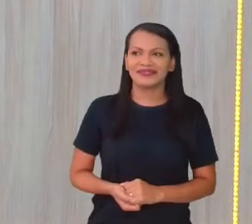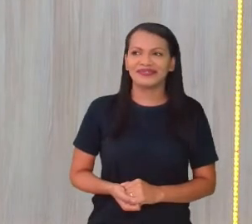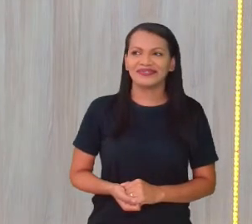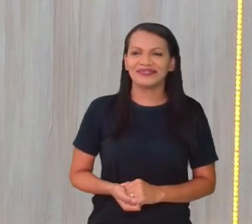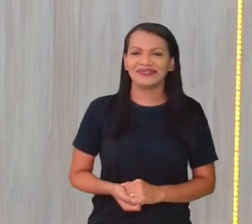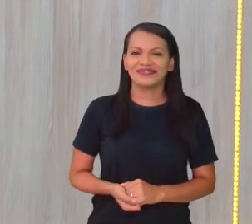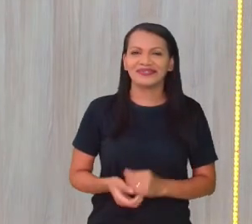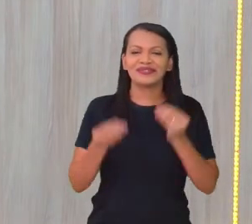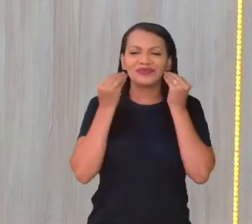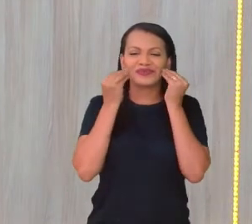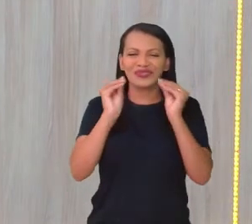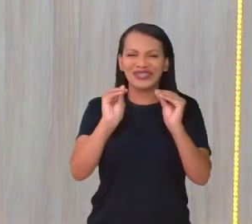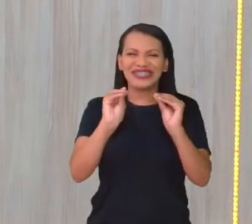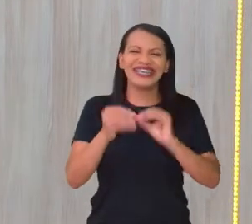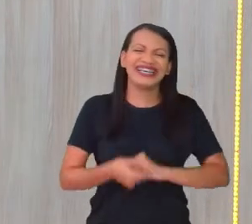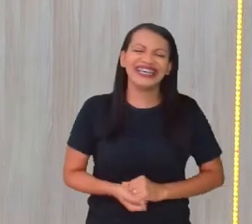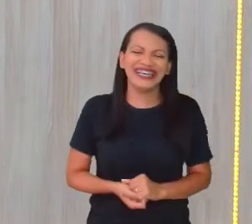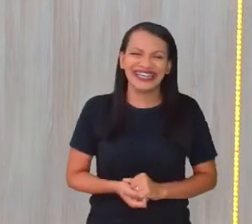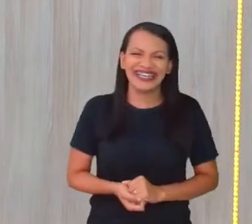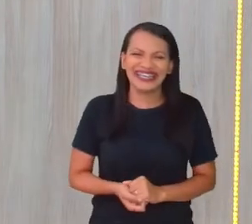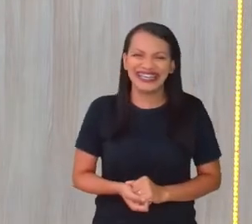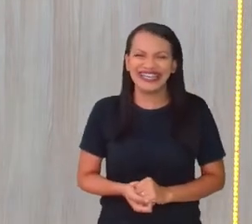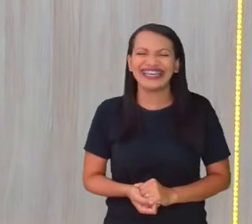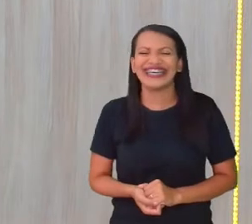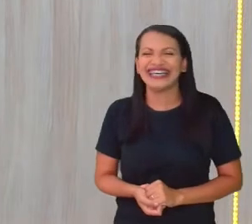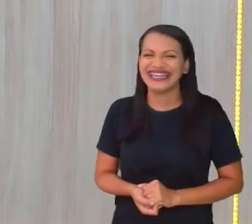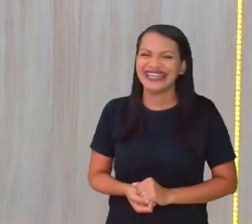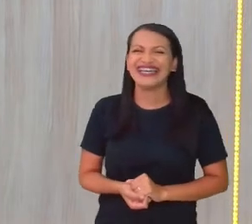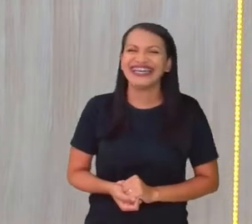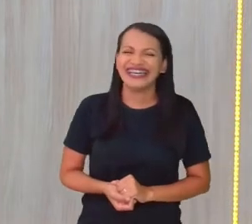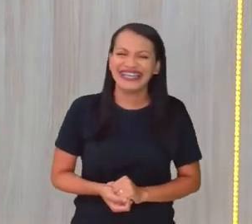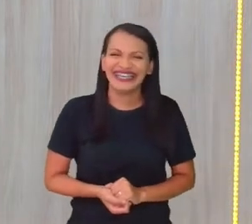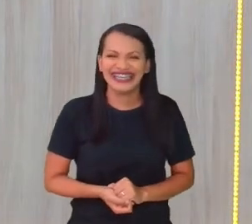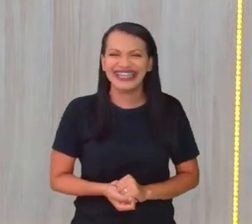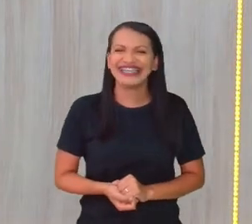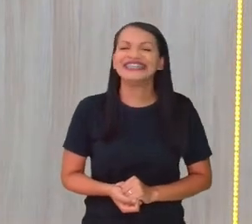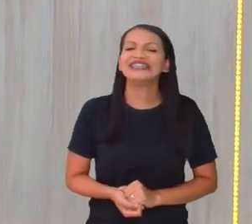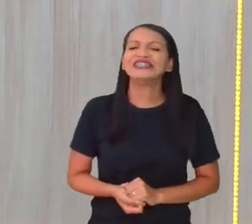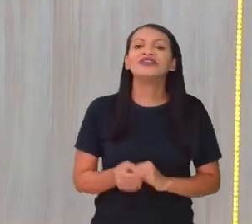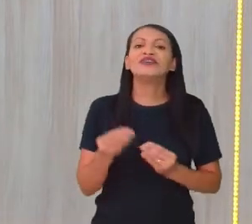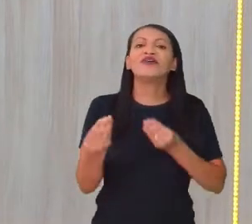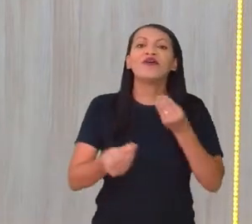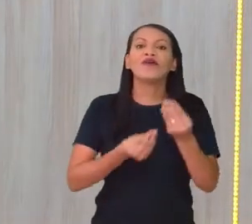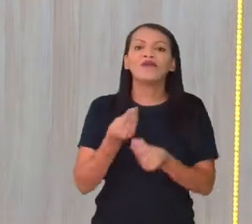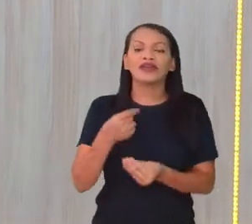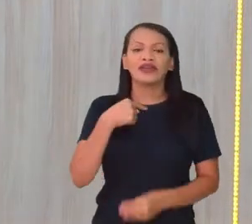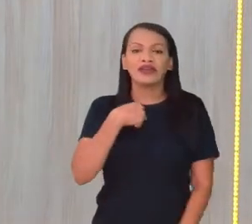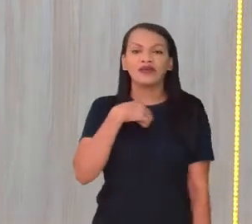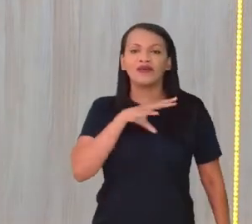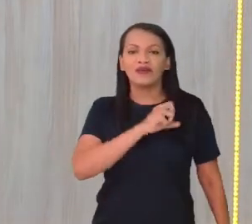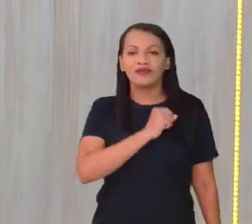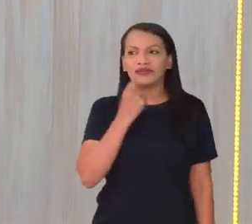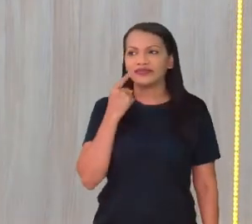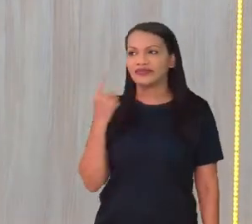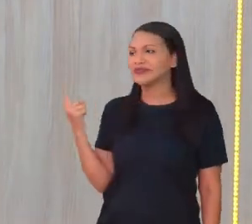Ah, tem que só fazer o... Ah, aí é o eu te amo, né, Juninho? O eu te amo, como é o eu te amo? O eu te amo é aqui, ó, né?